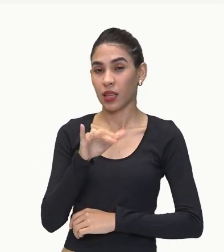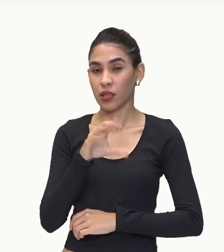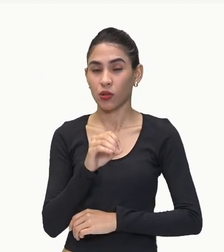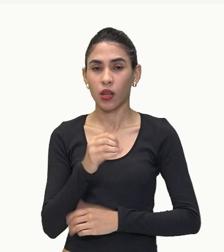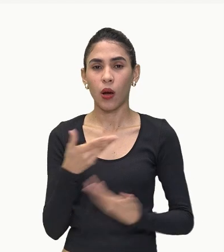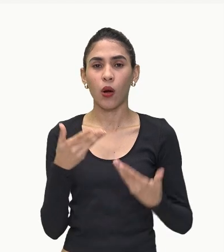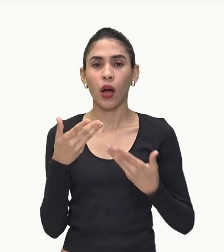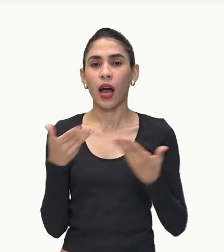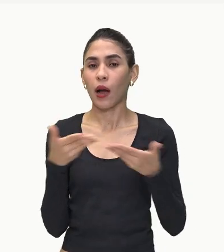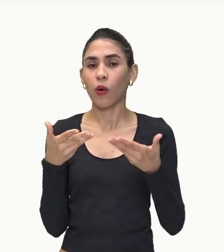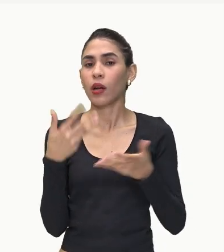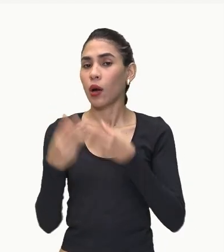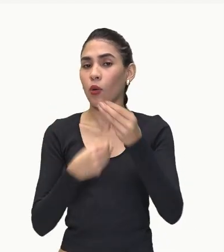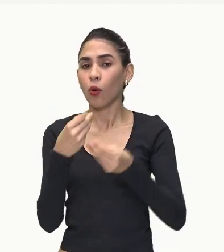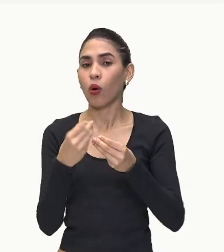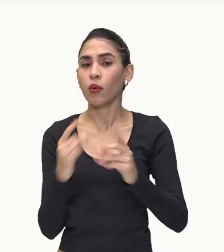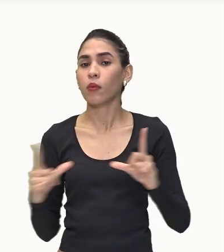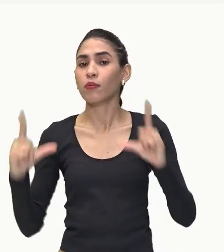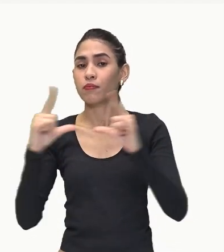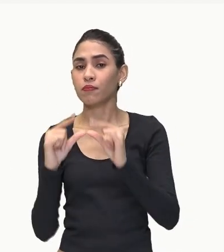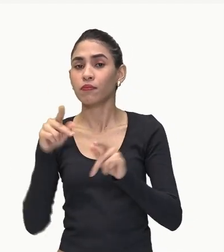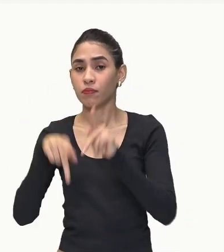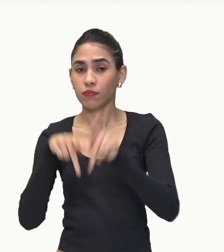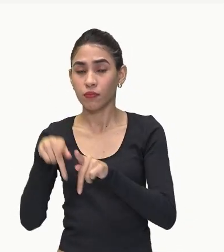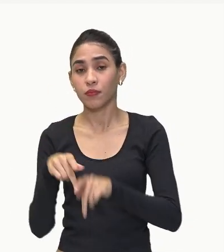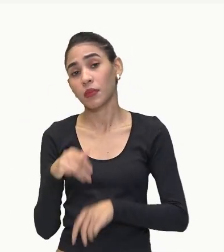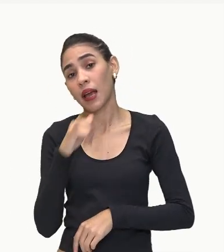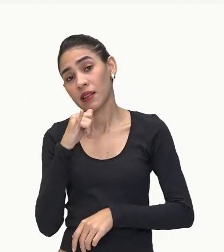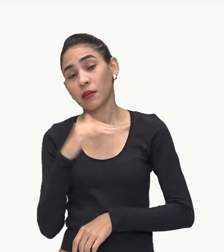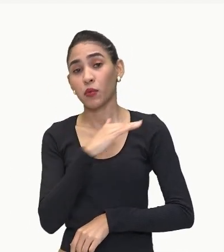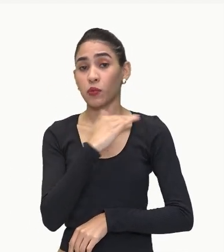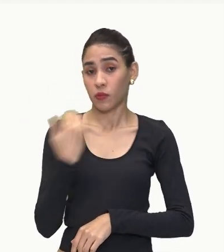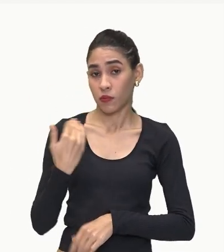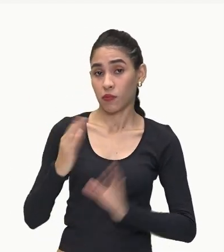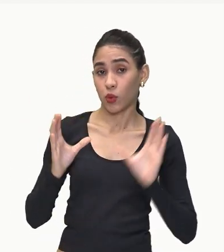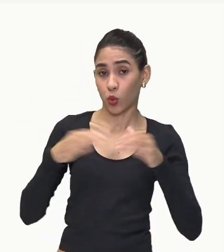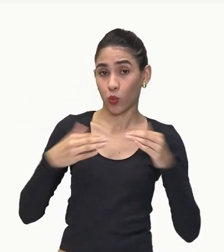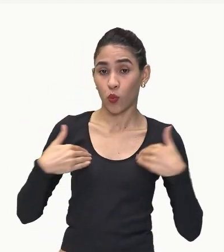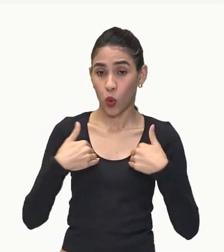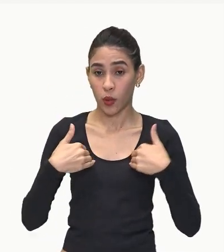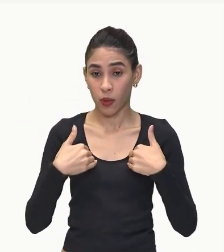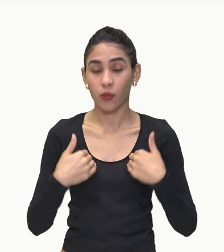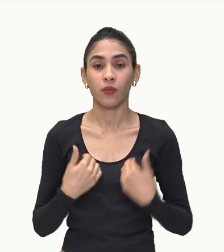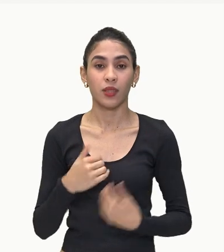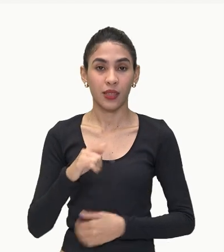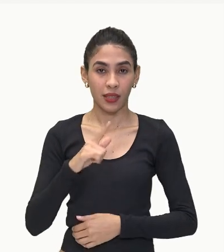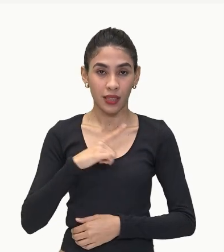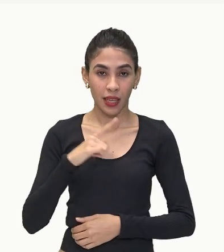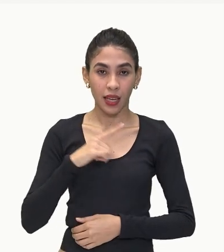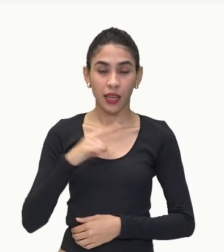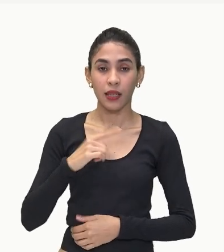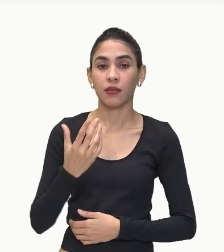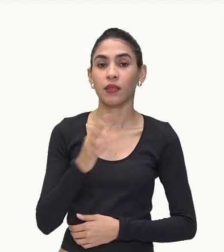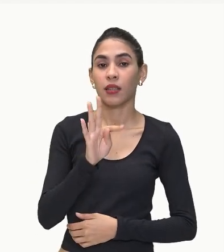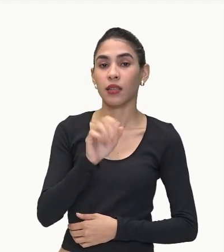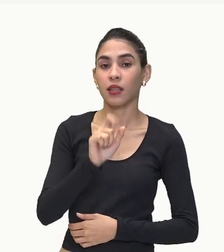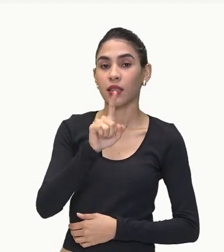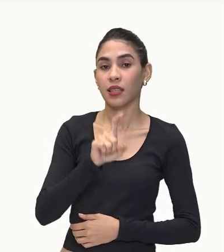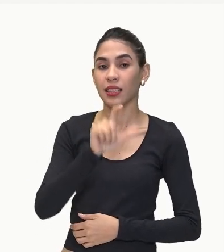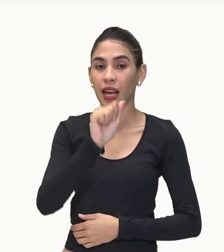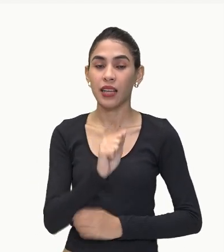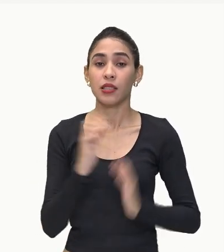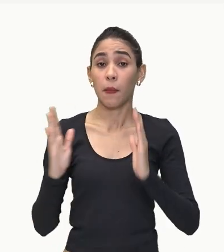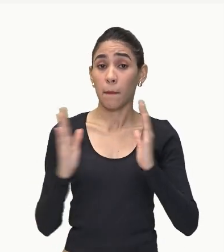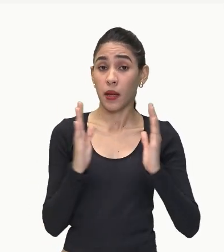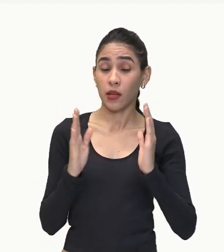dinâmica Ela diminui Quando o animal Morre Né? Então existe Uma taxa De mortalidade Num determinado Tempo Então